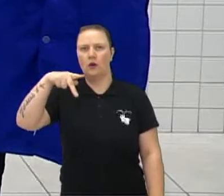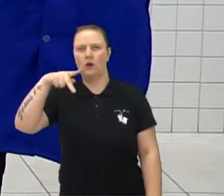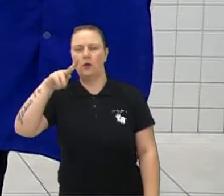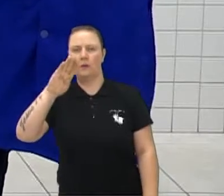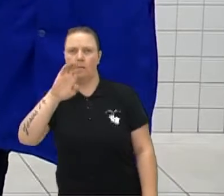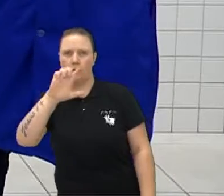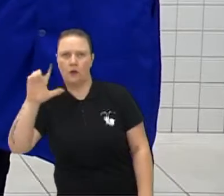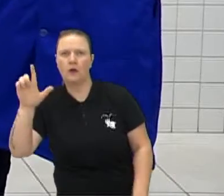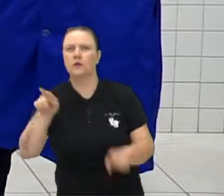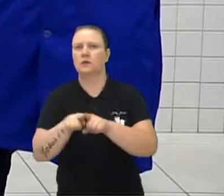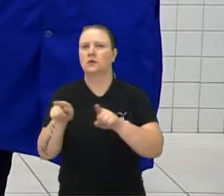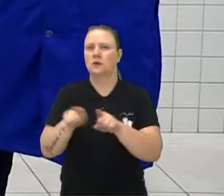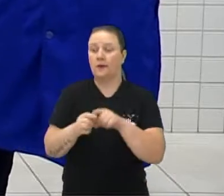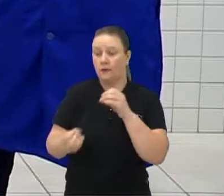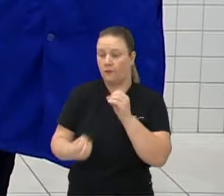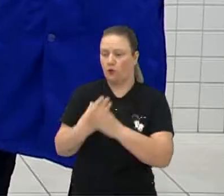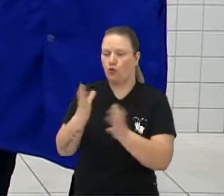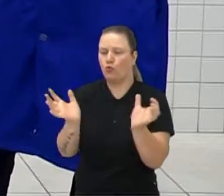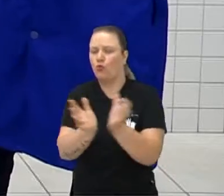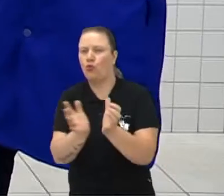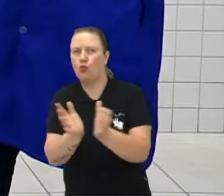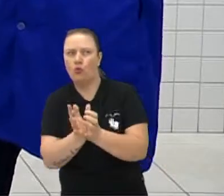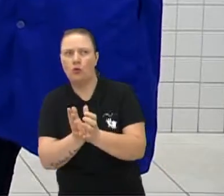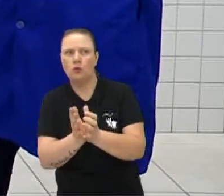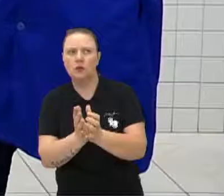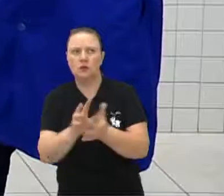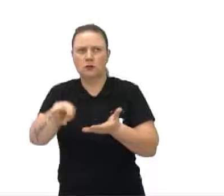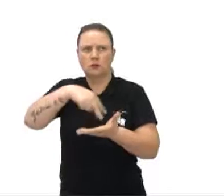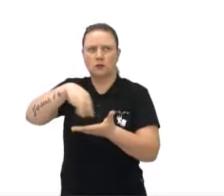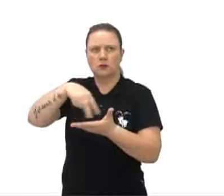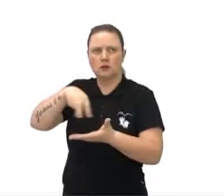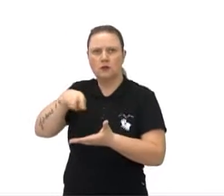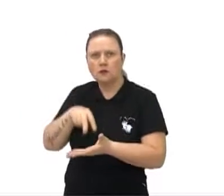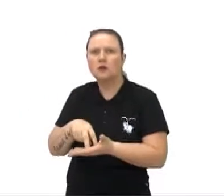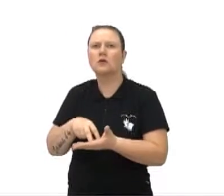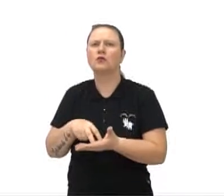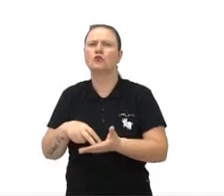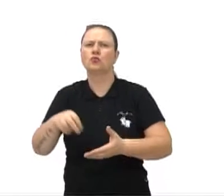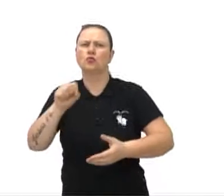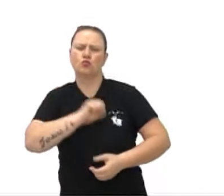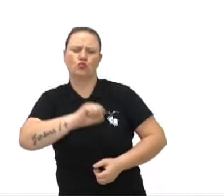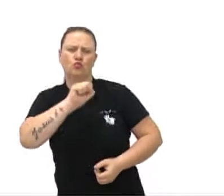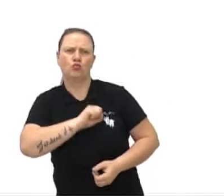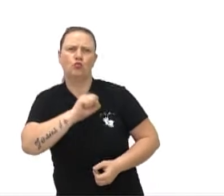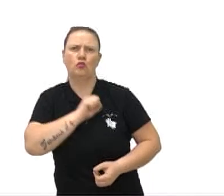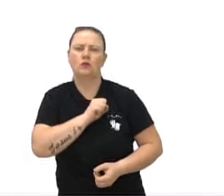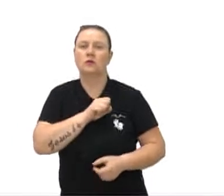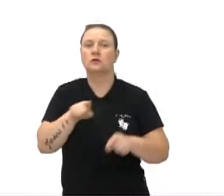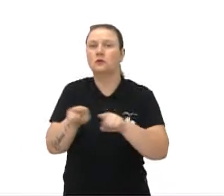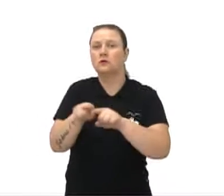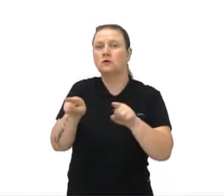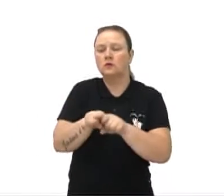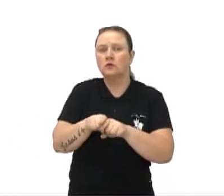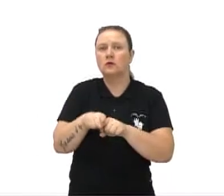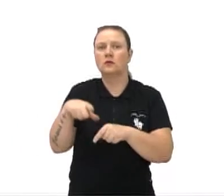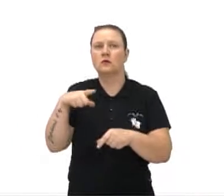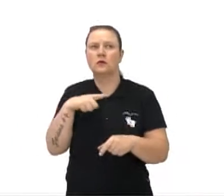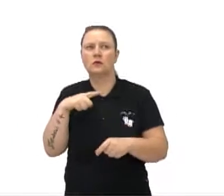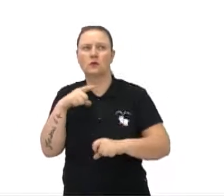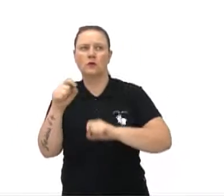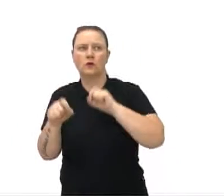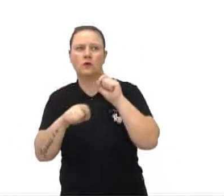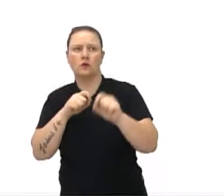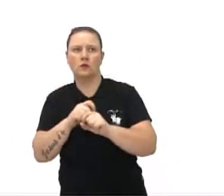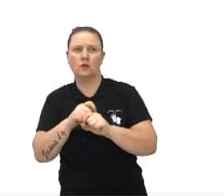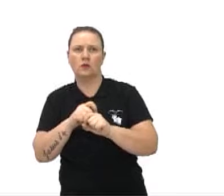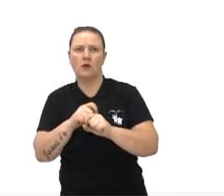Lockers, e eles dançavam o locking, né? Que era um ritmo, é um ritmo que tem uns bloqueios e